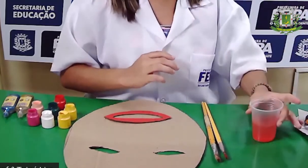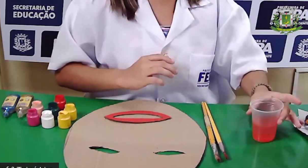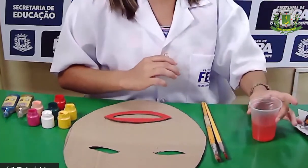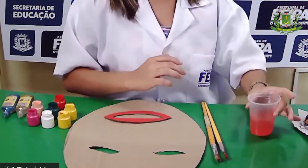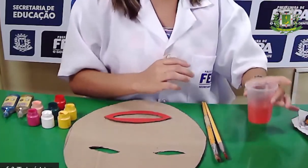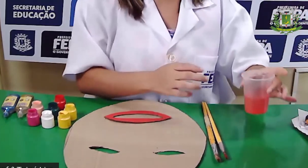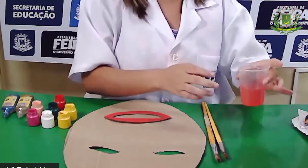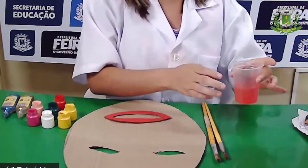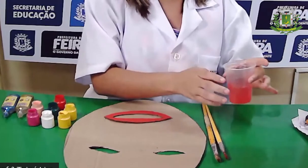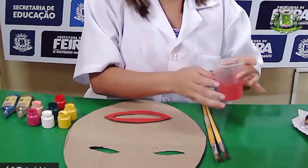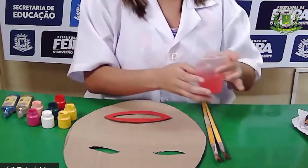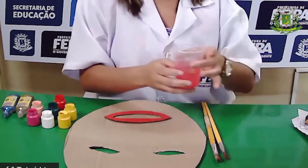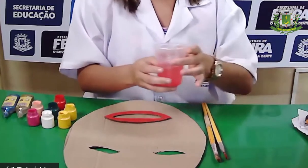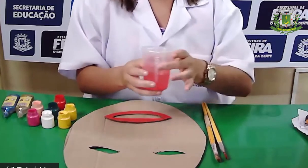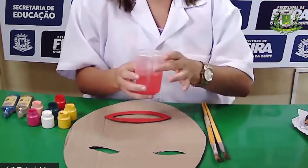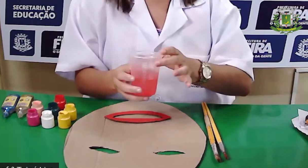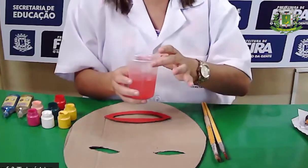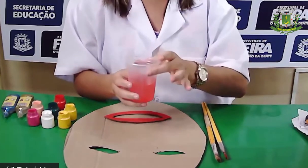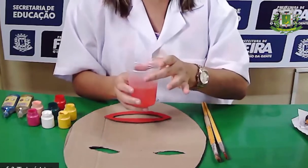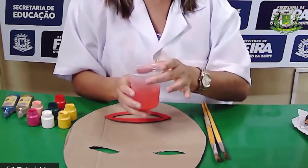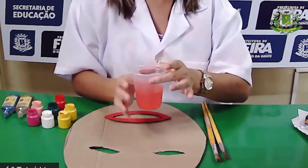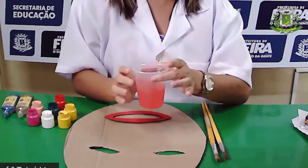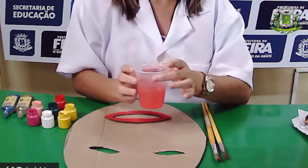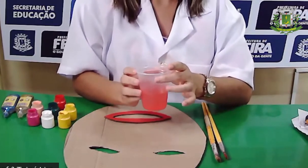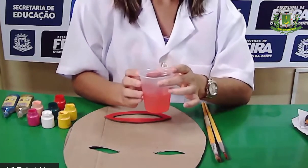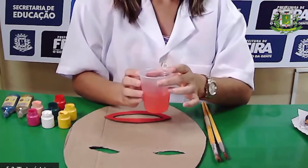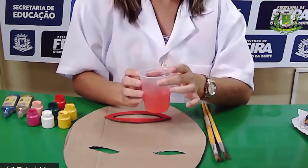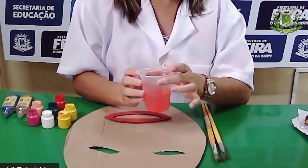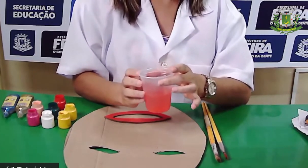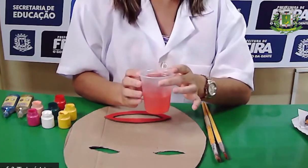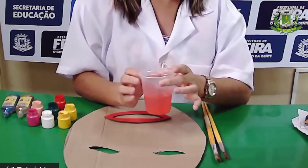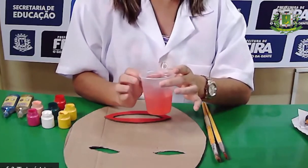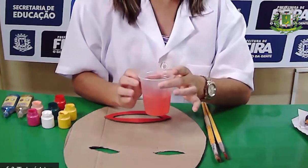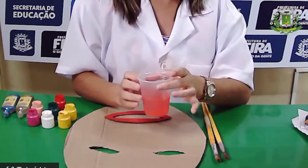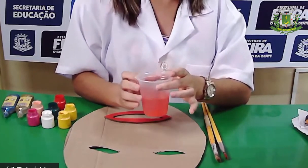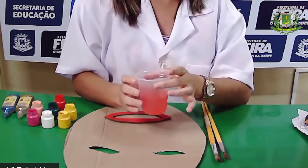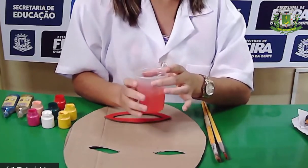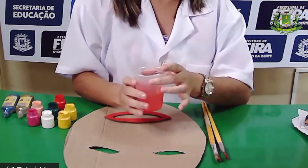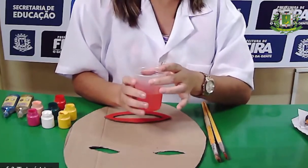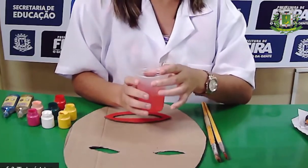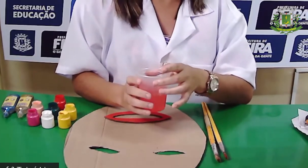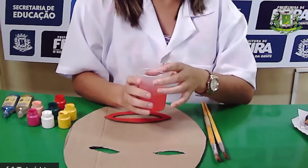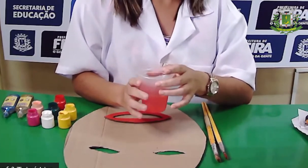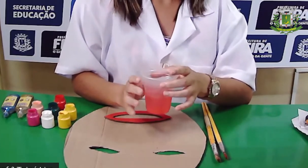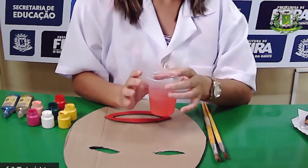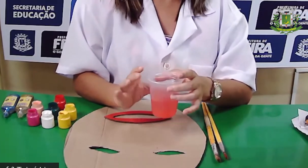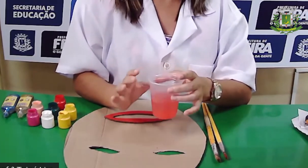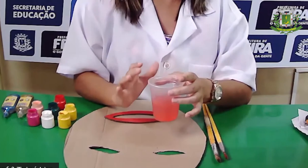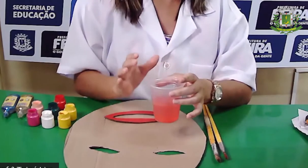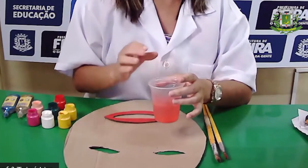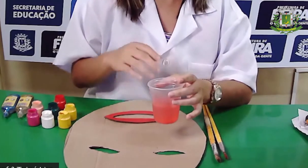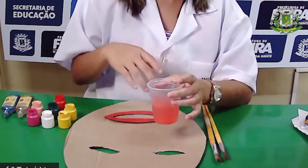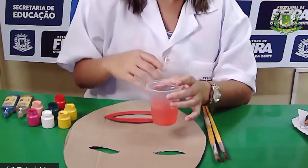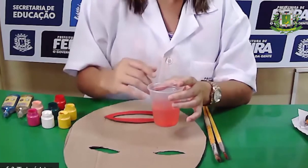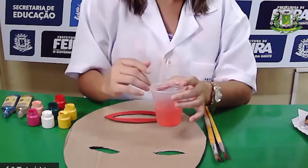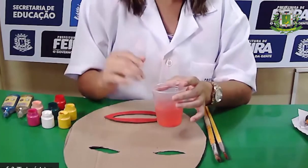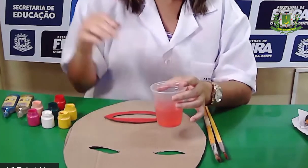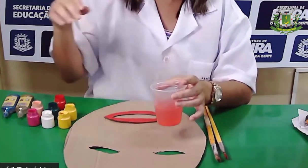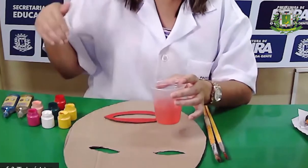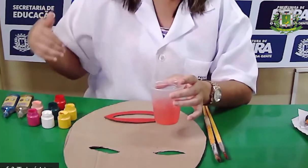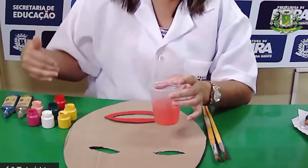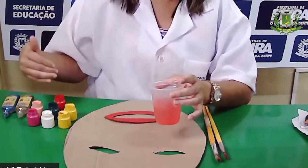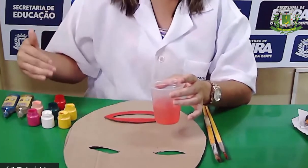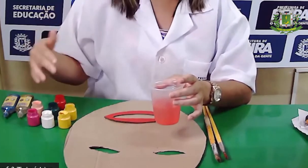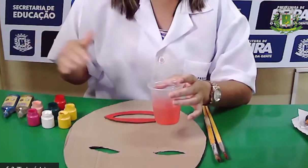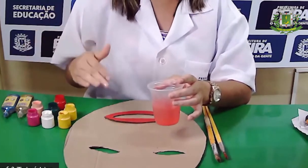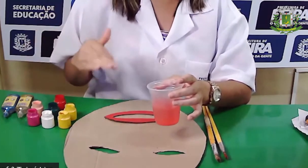esse copo aqui que tá com água é o copo que a Pró vai usar para lavar os pincéis aí